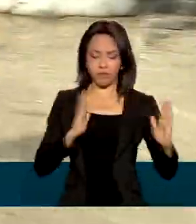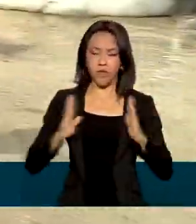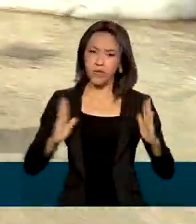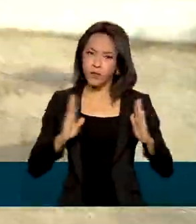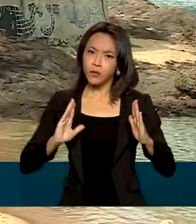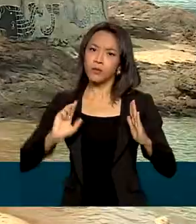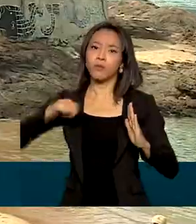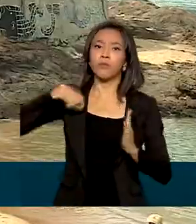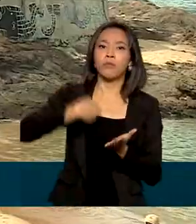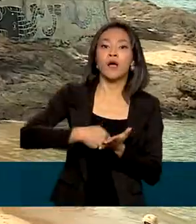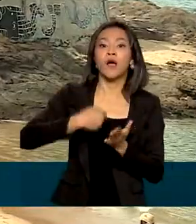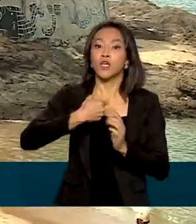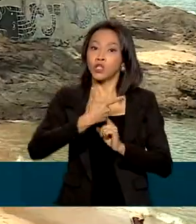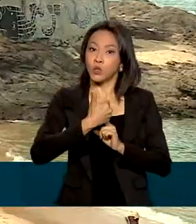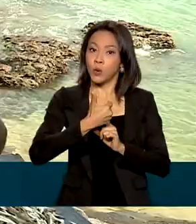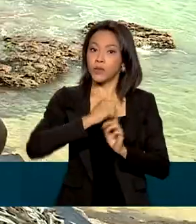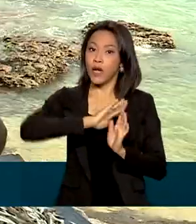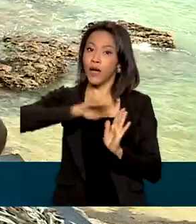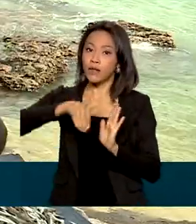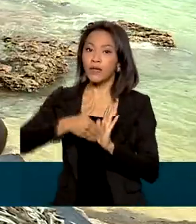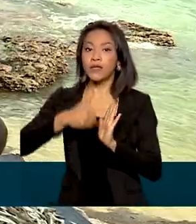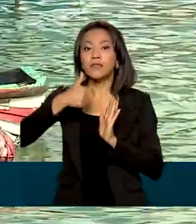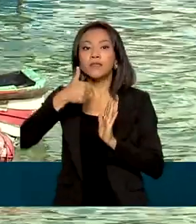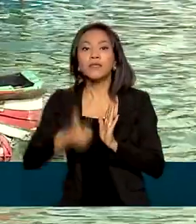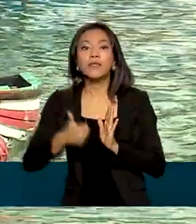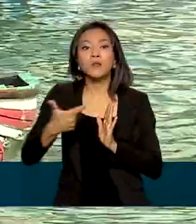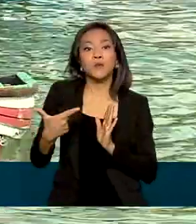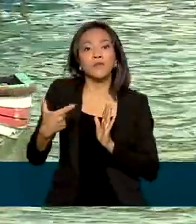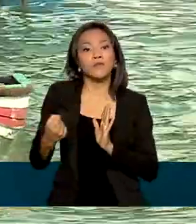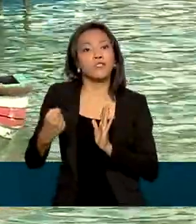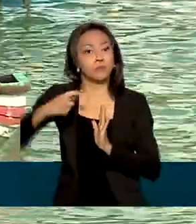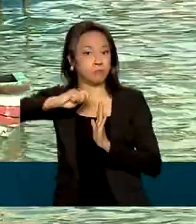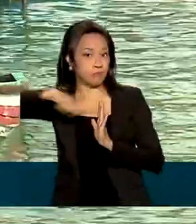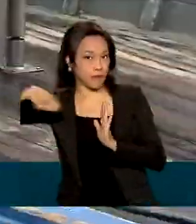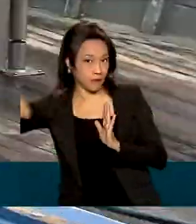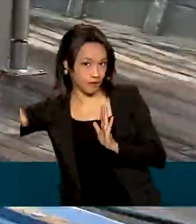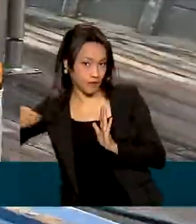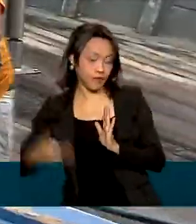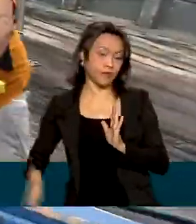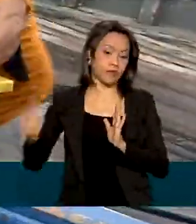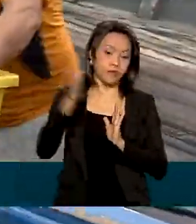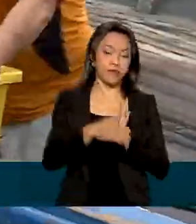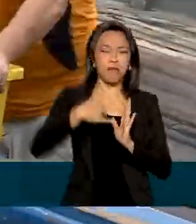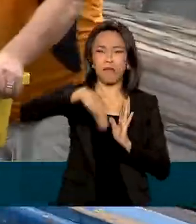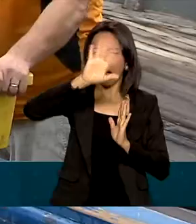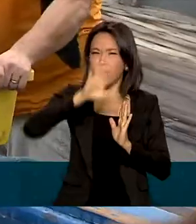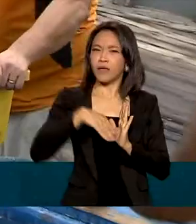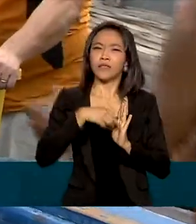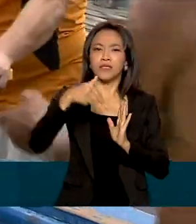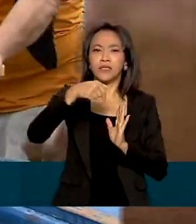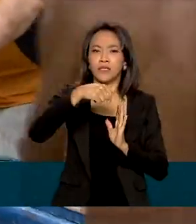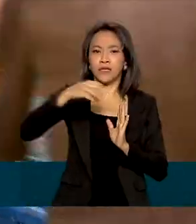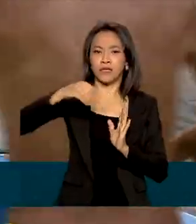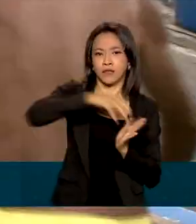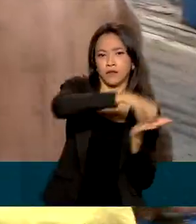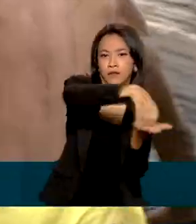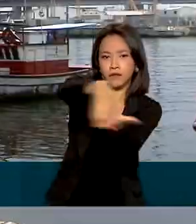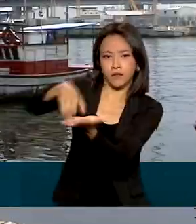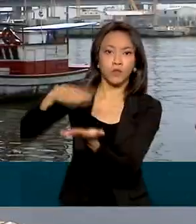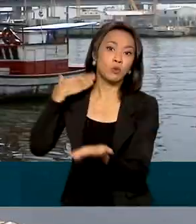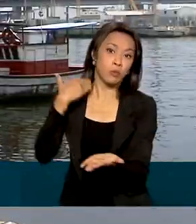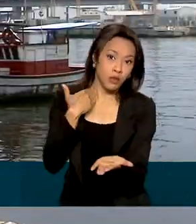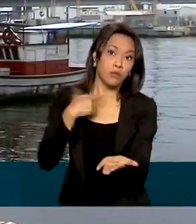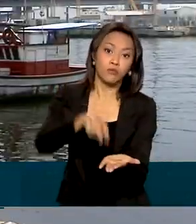reembolso de 12 até 120 meses. Mais de 1.700 agências do banco em todo o país